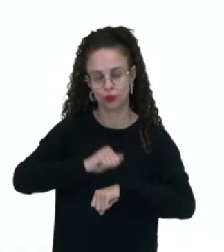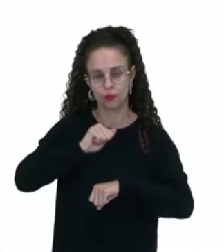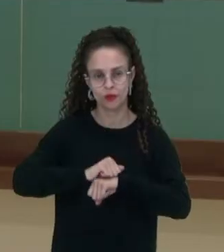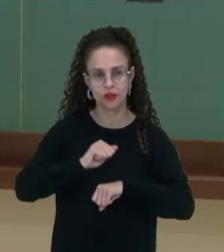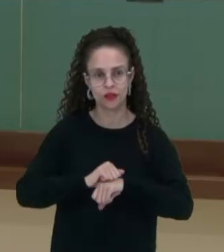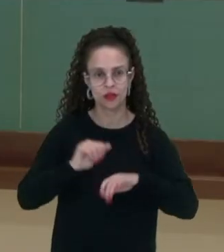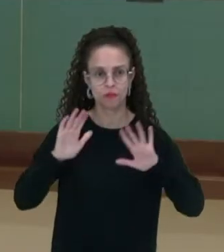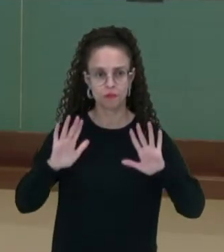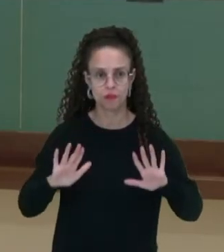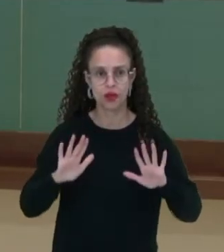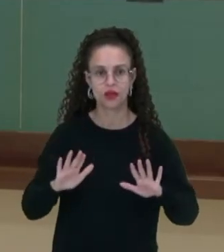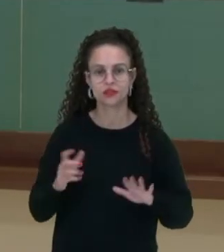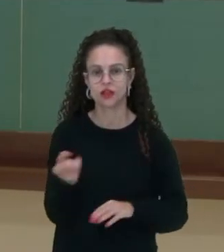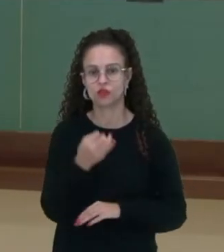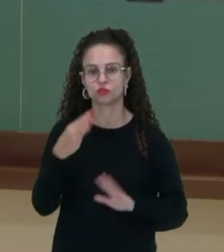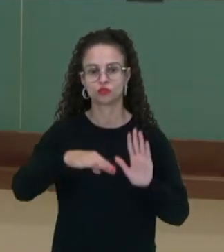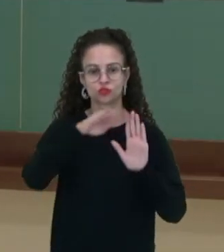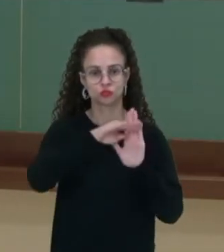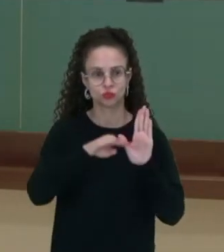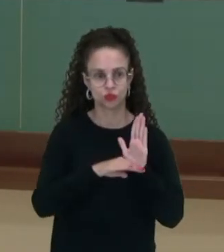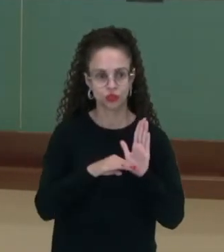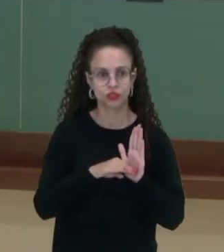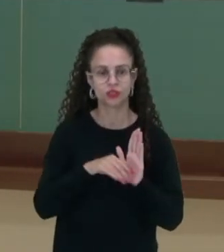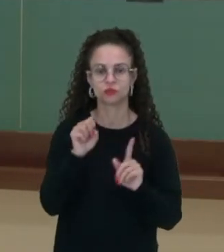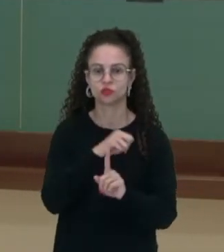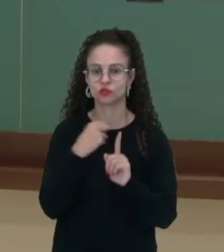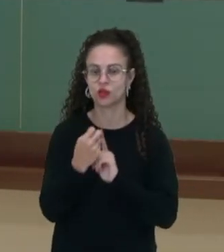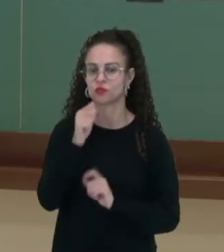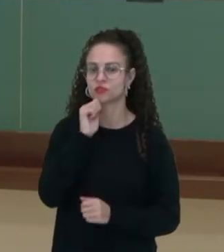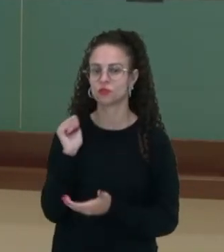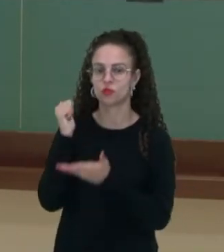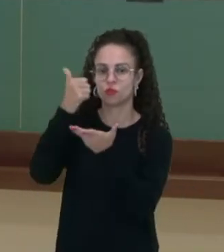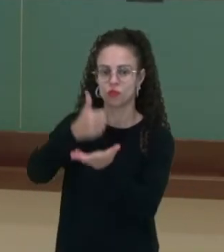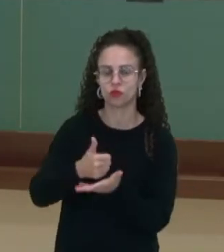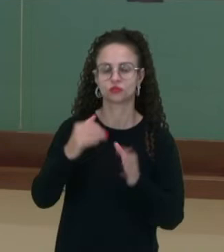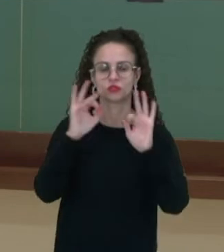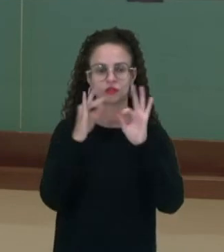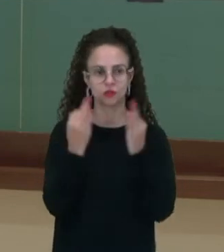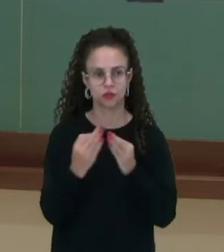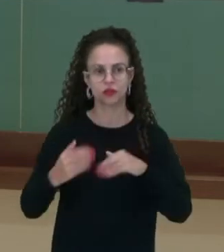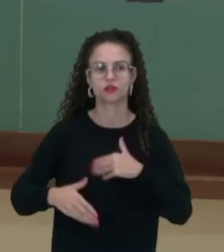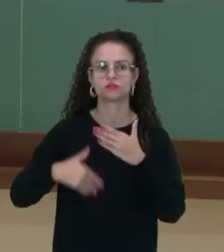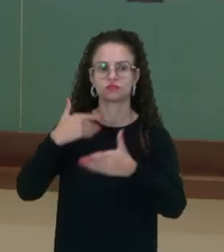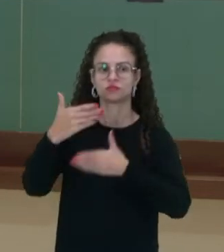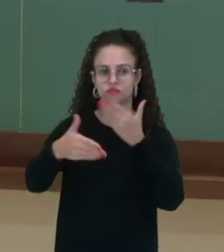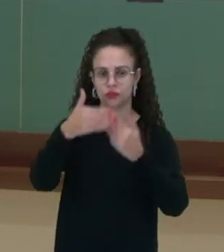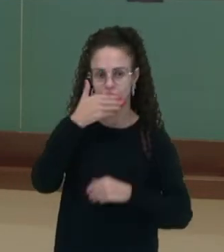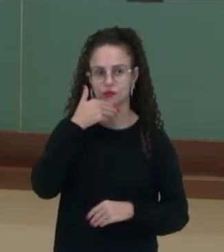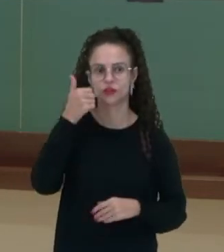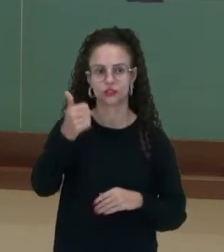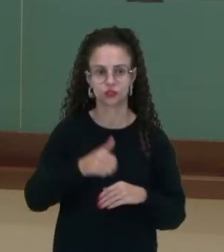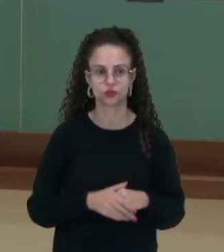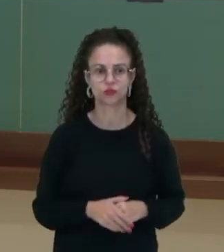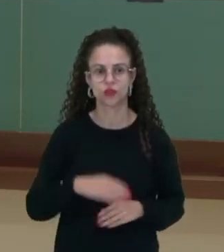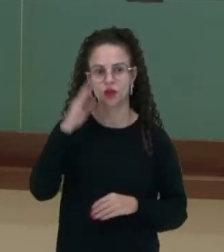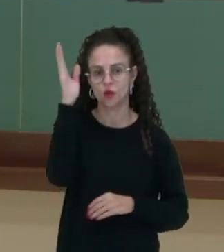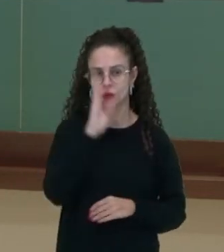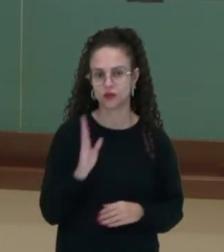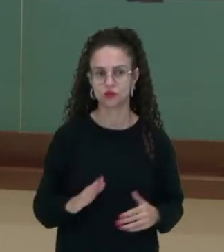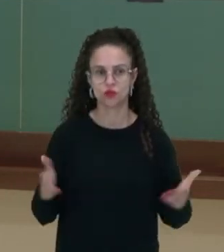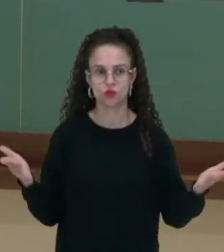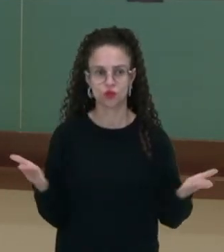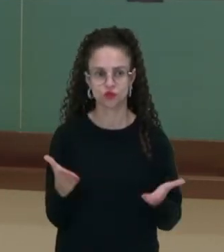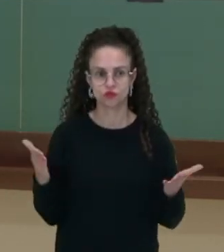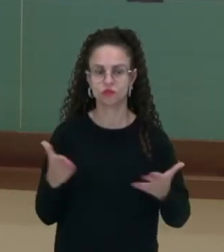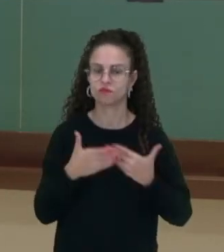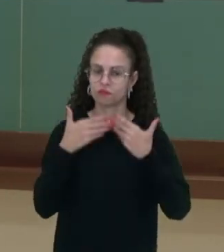Mas, com alguns programas sociais, como por exemplo, o Bolsa Família, isso veio melhorando ao longo do tempo, né? E o Brasil então atualmente